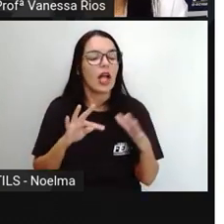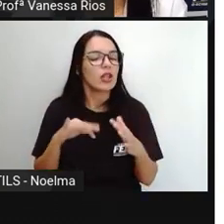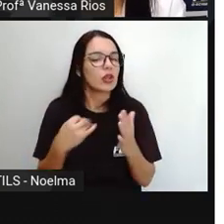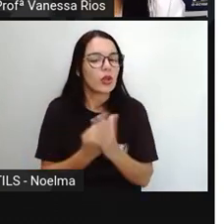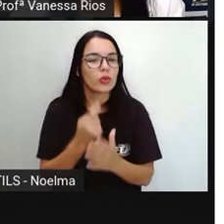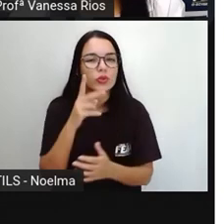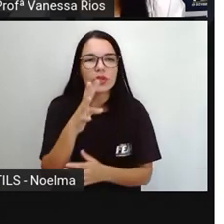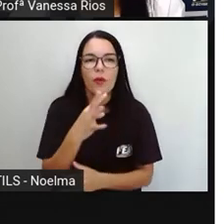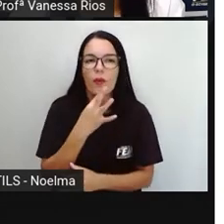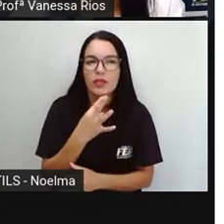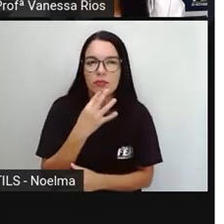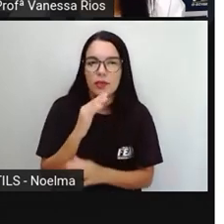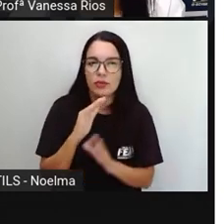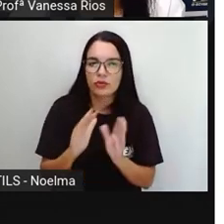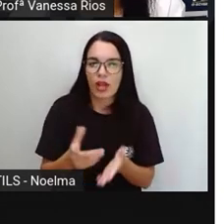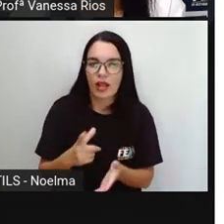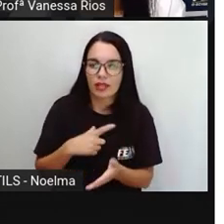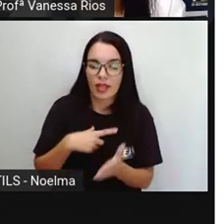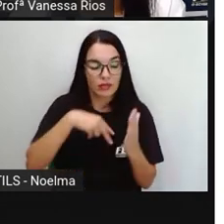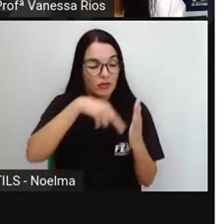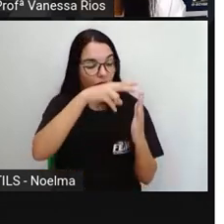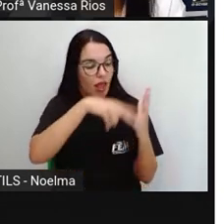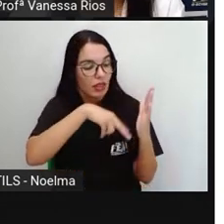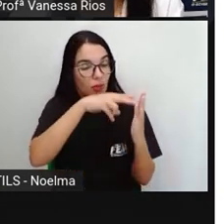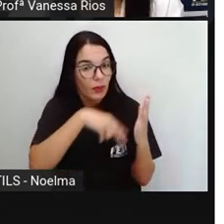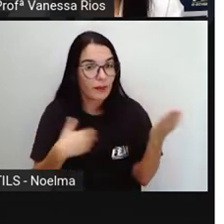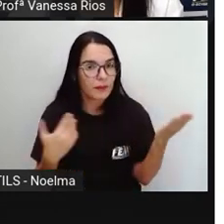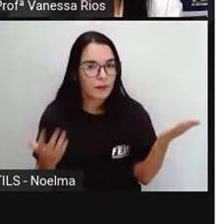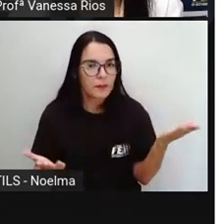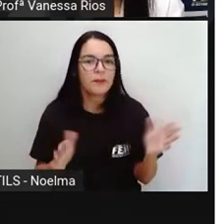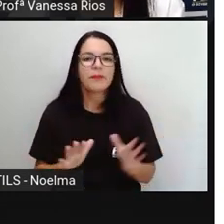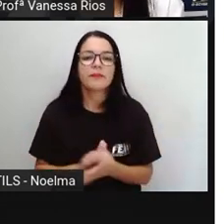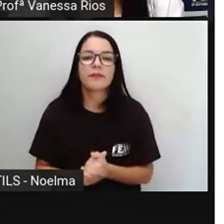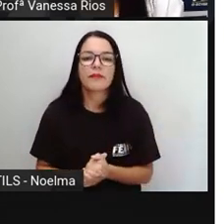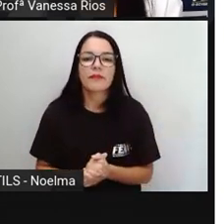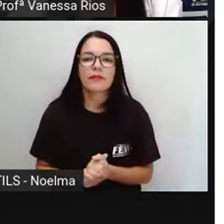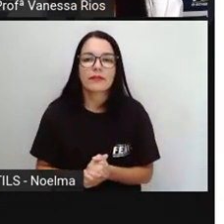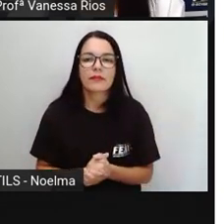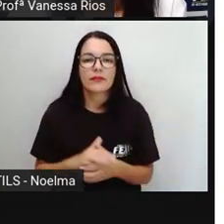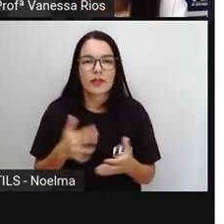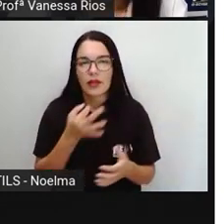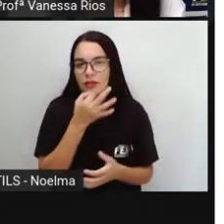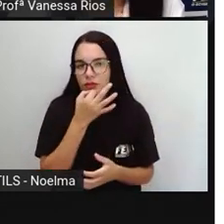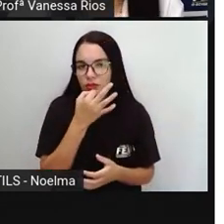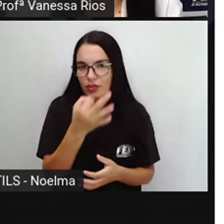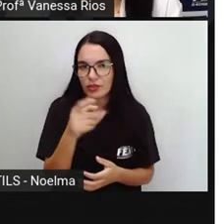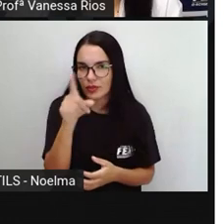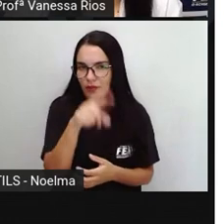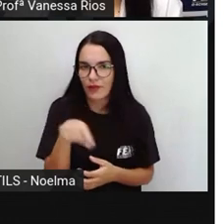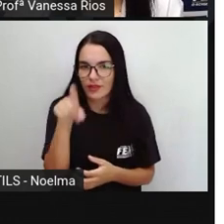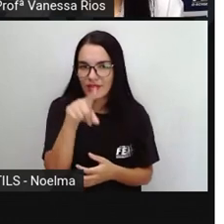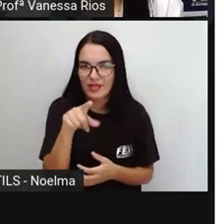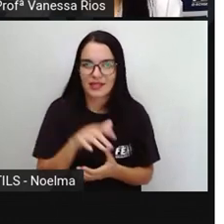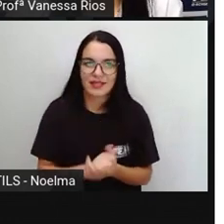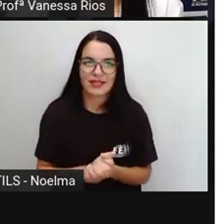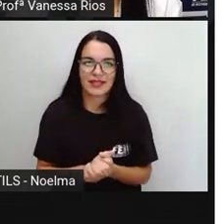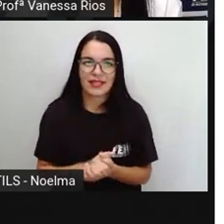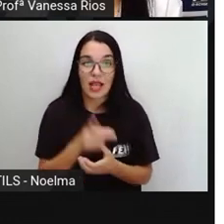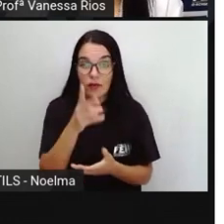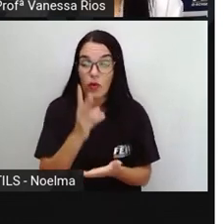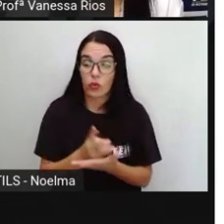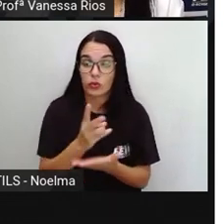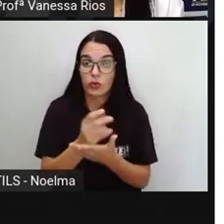conhecimento que você já tem sobre leitura de poemas? Pois é. Fica aí a sugestão para atividade. Mas você vai dar